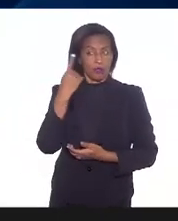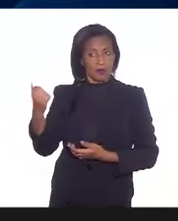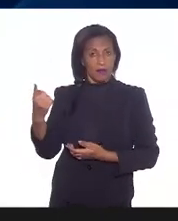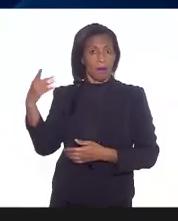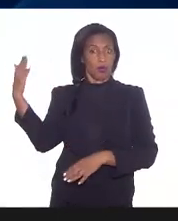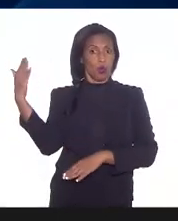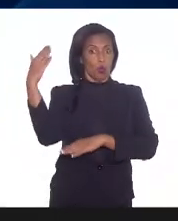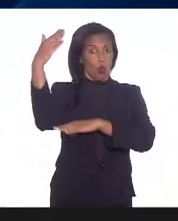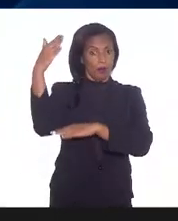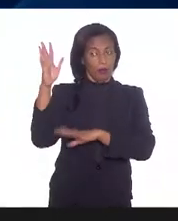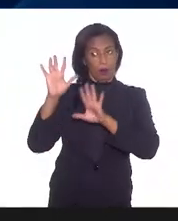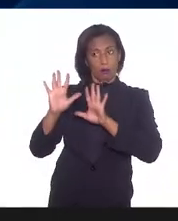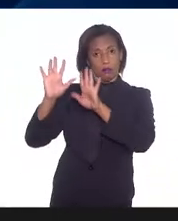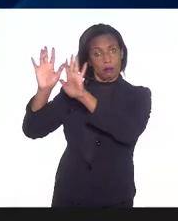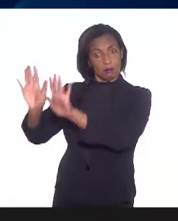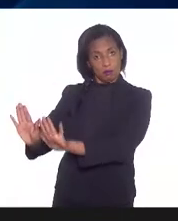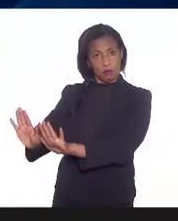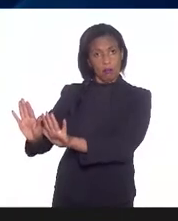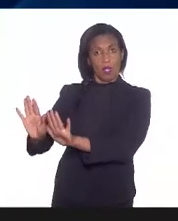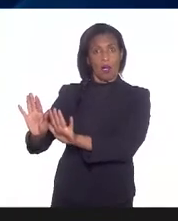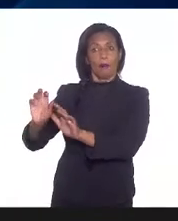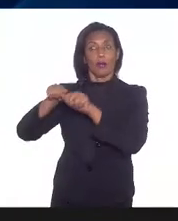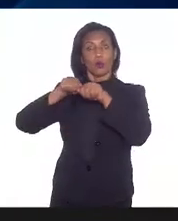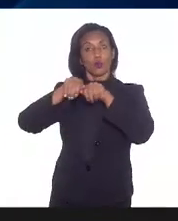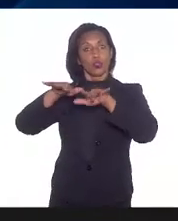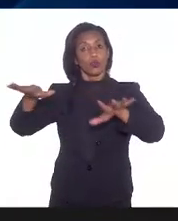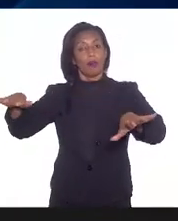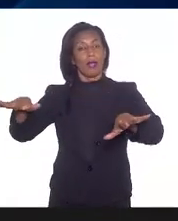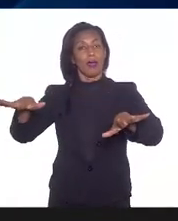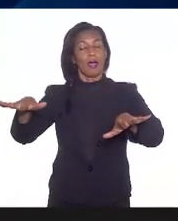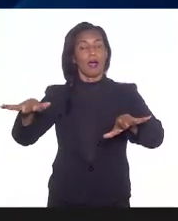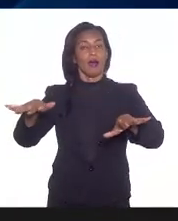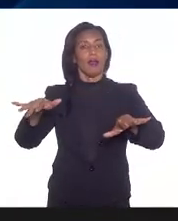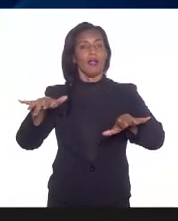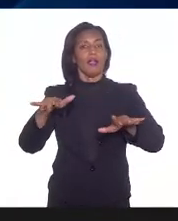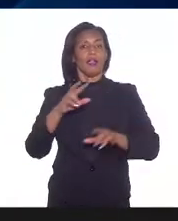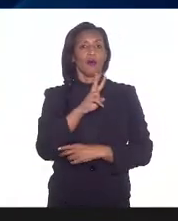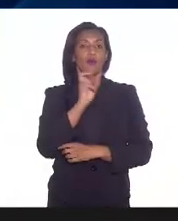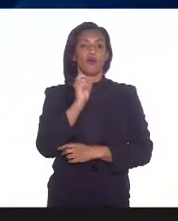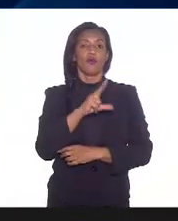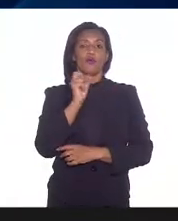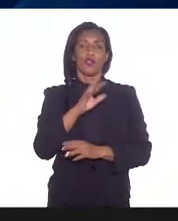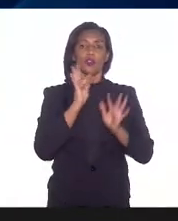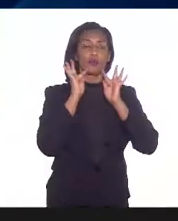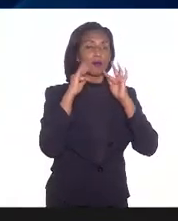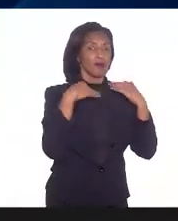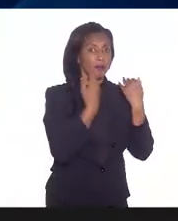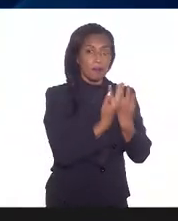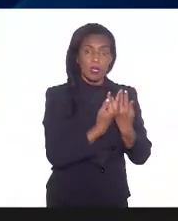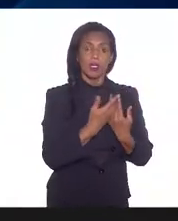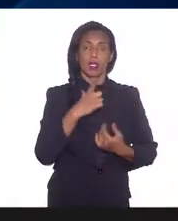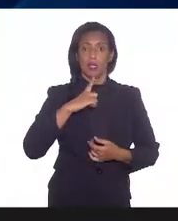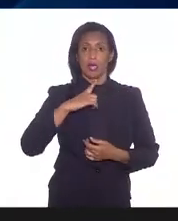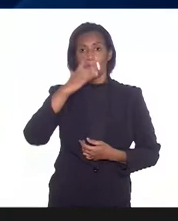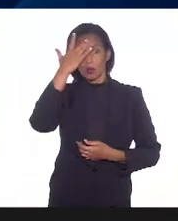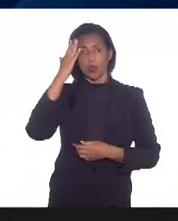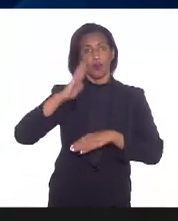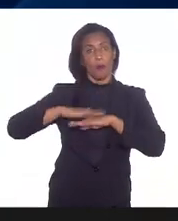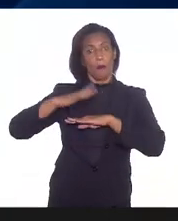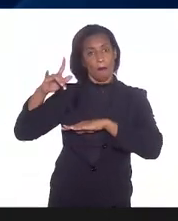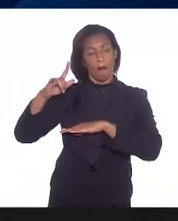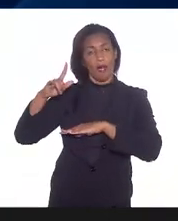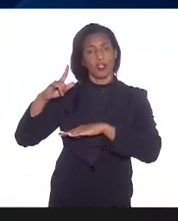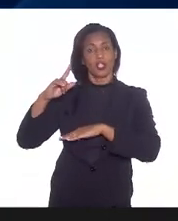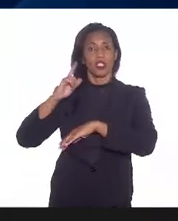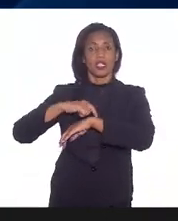hotel para não levar o vírus para a família. O doutor Ricardo pode até explicar tem pessoas que ficam mais tempo com o